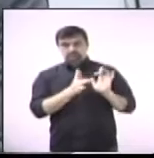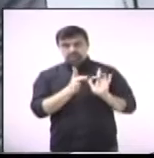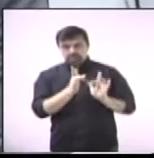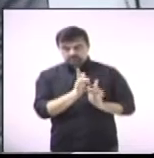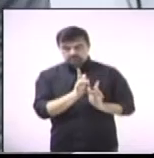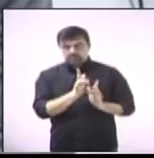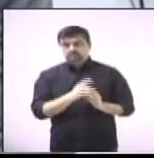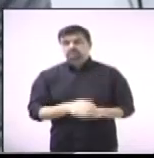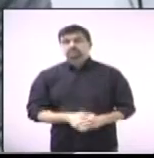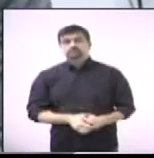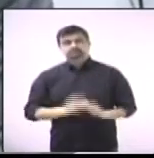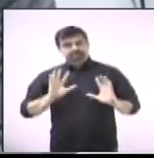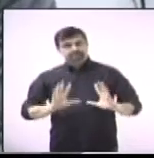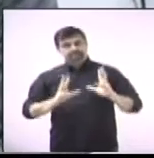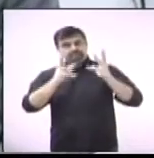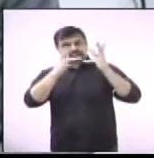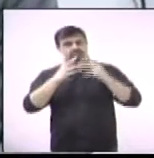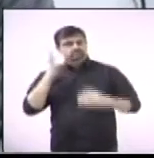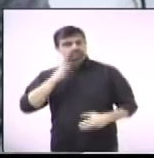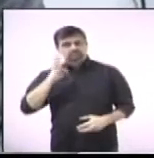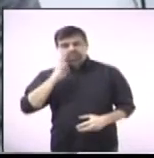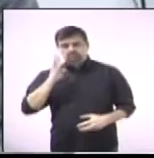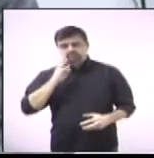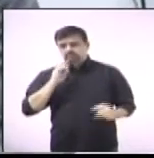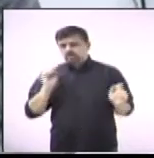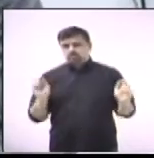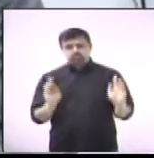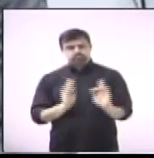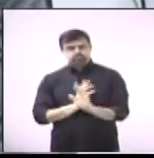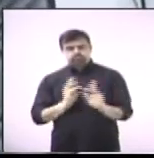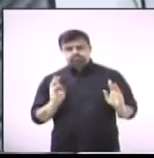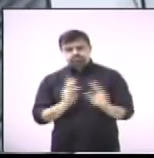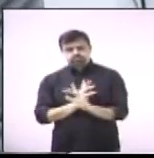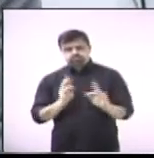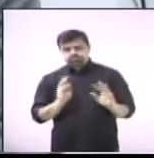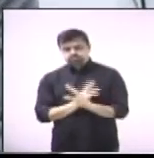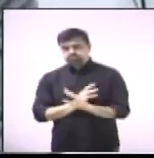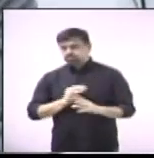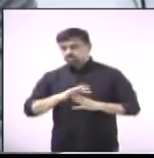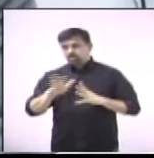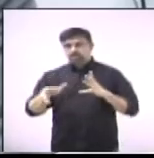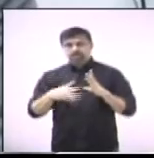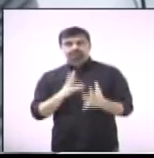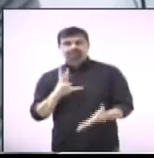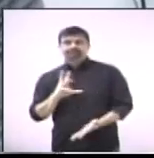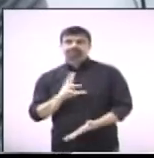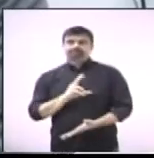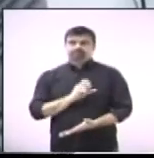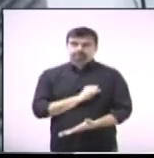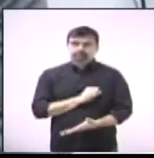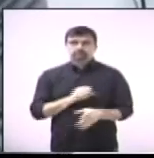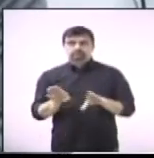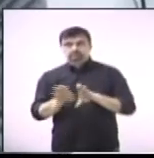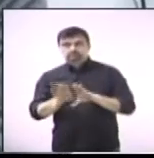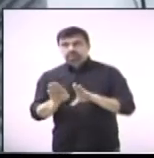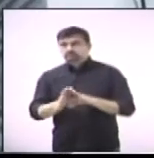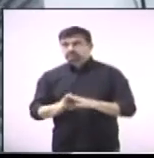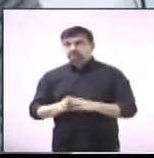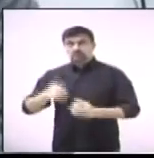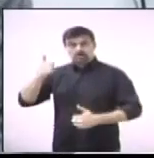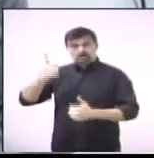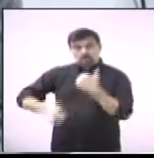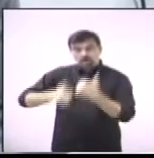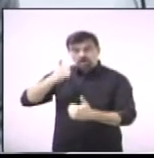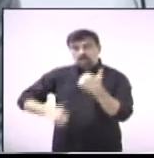uma festa sempre muito bacana, muito movimentada, muito querida por toda a comunidade, e também ao atleta,